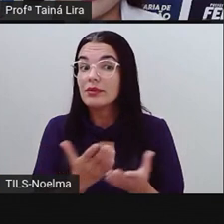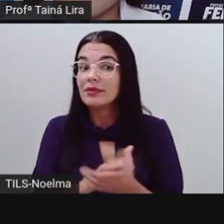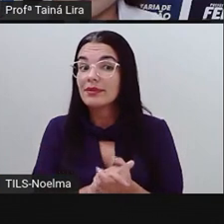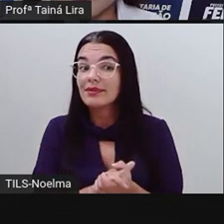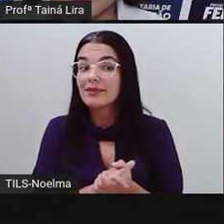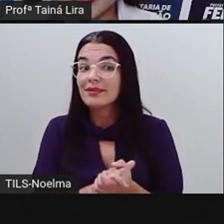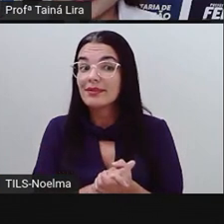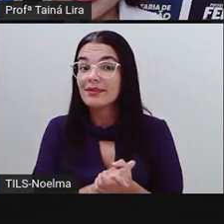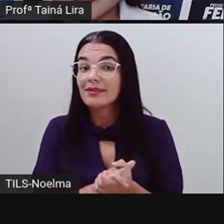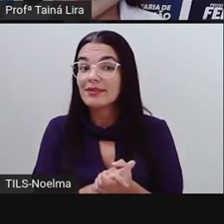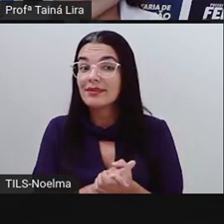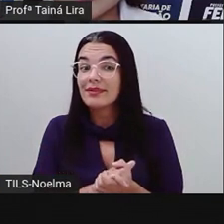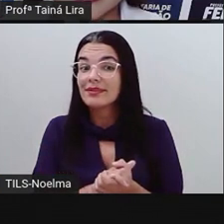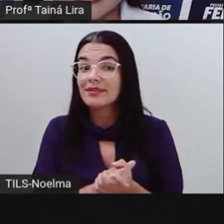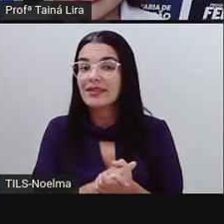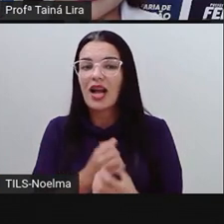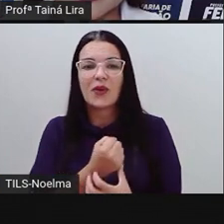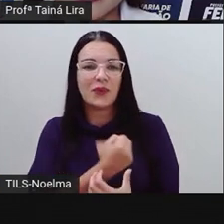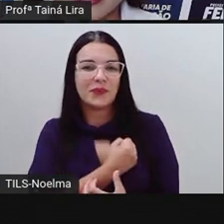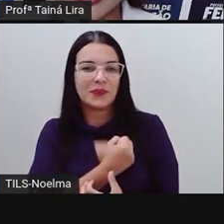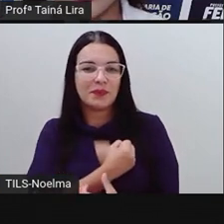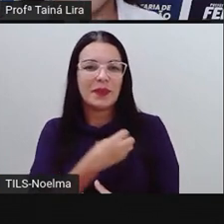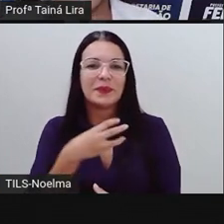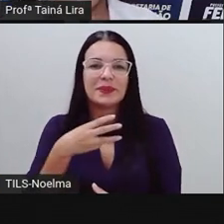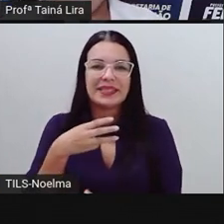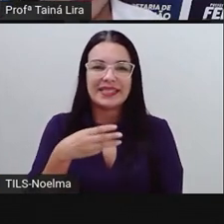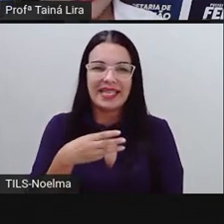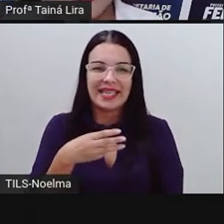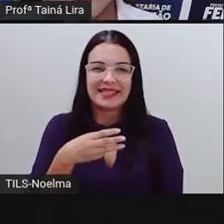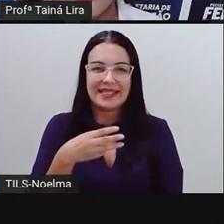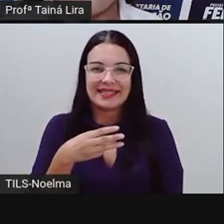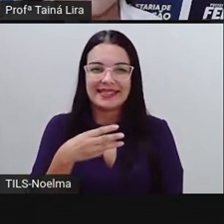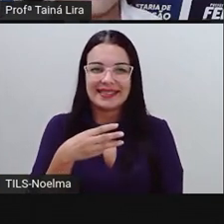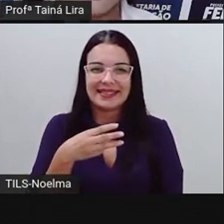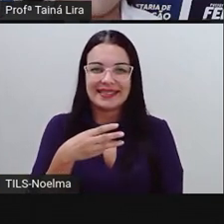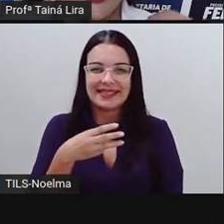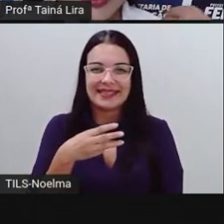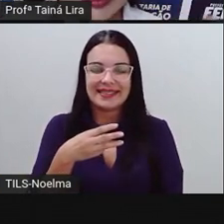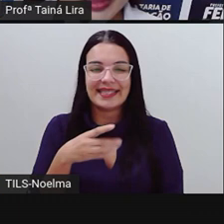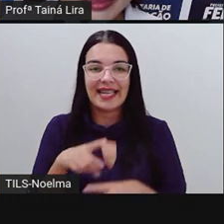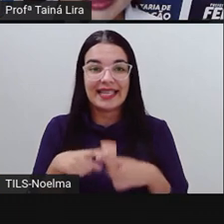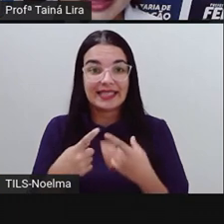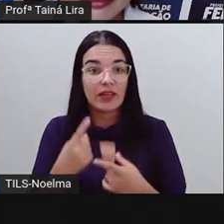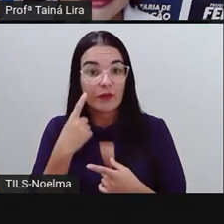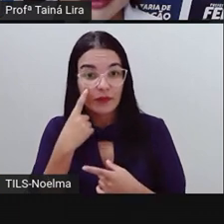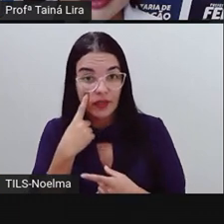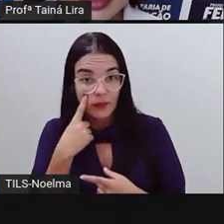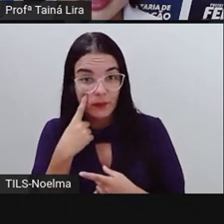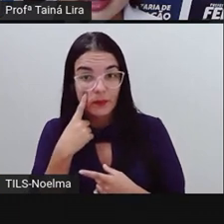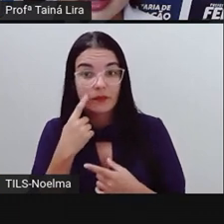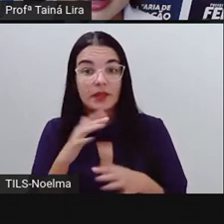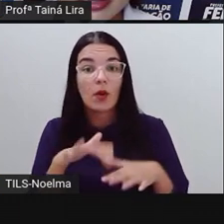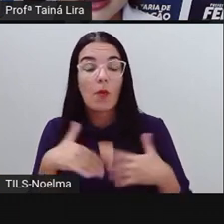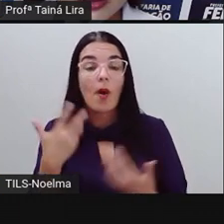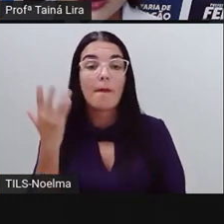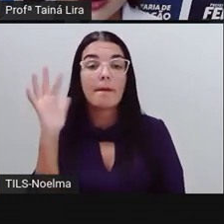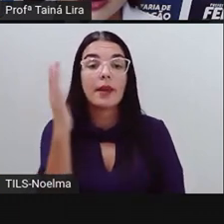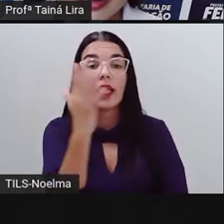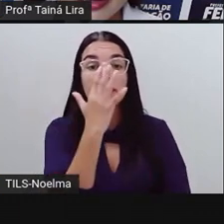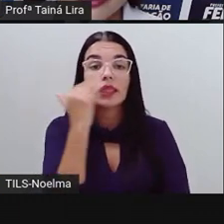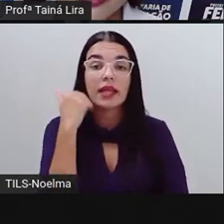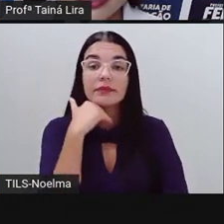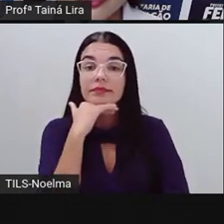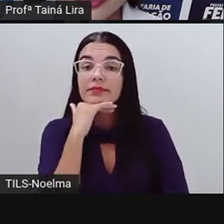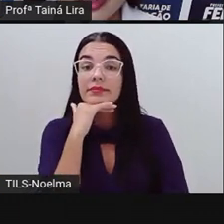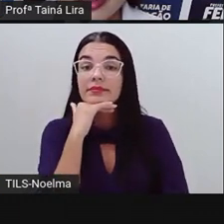É o número três, certo? O número três é referente a qual planta? Vamos ver? Ó,